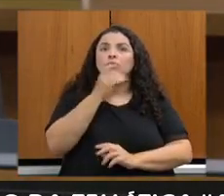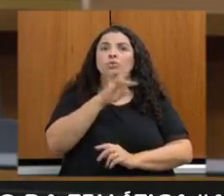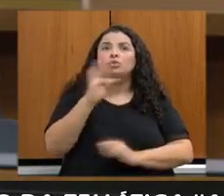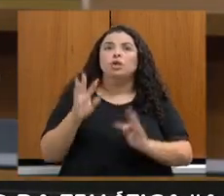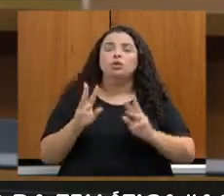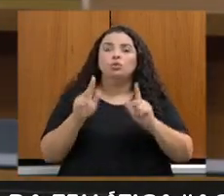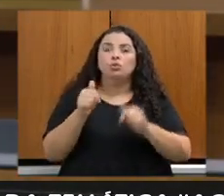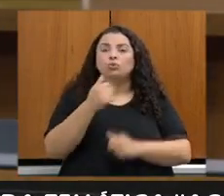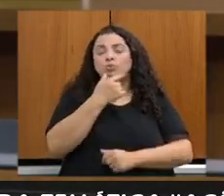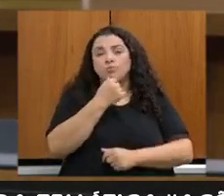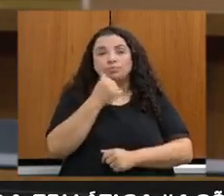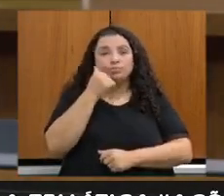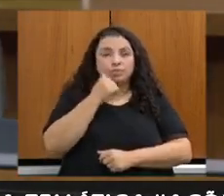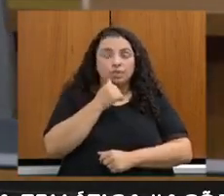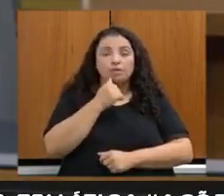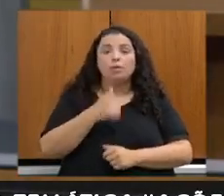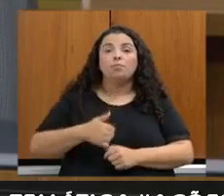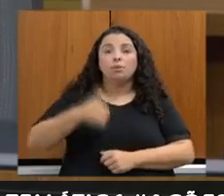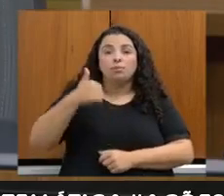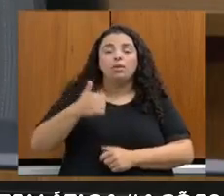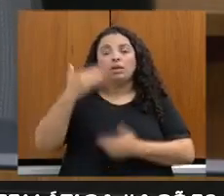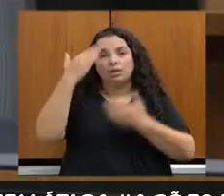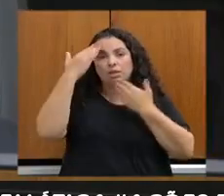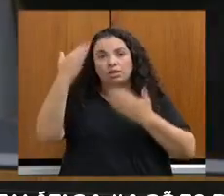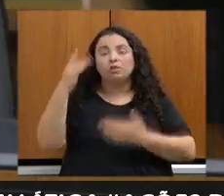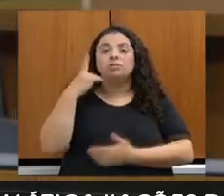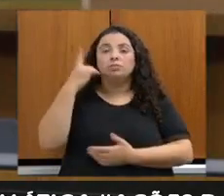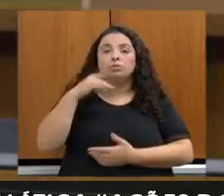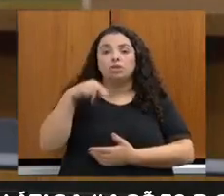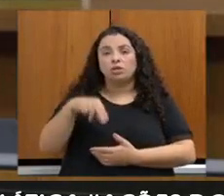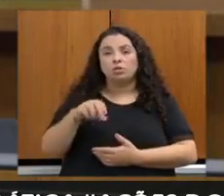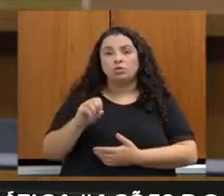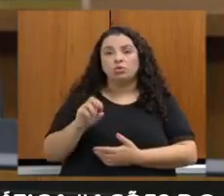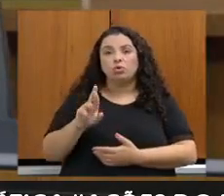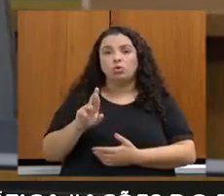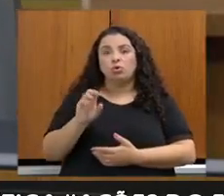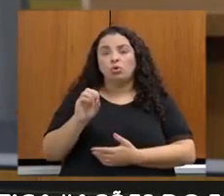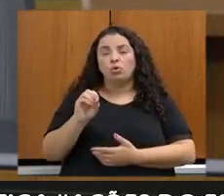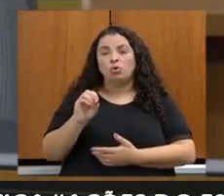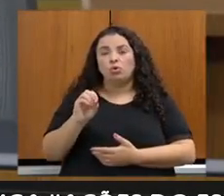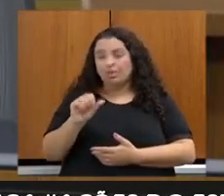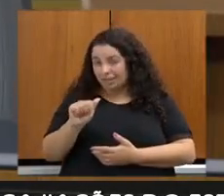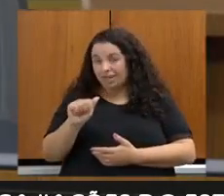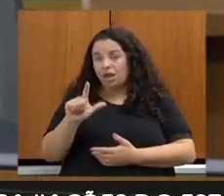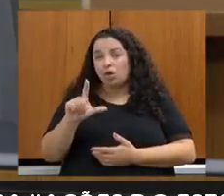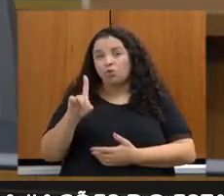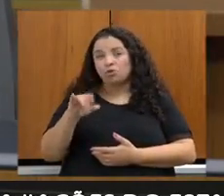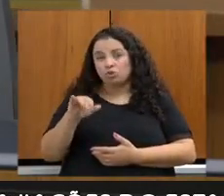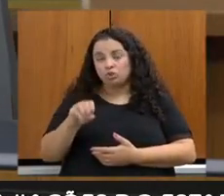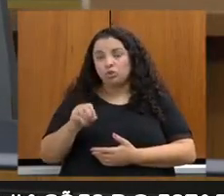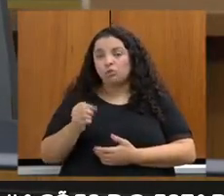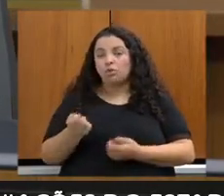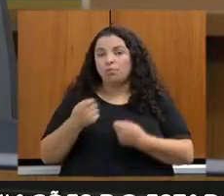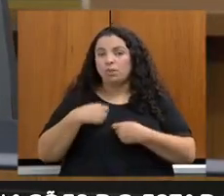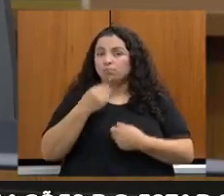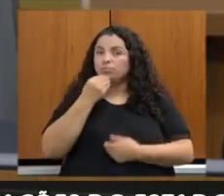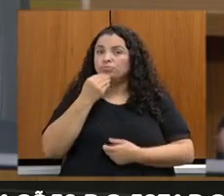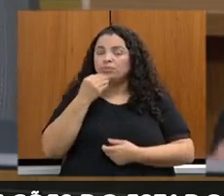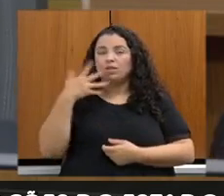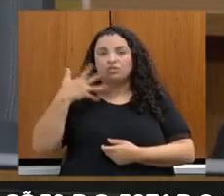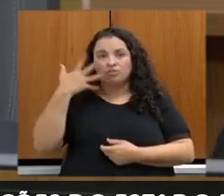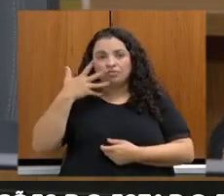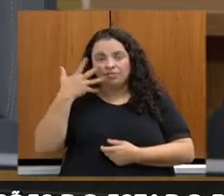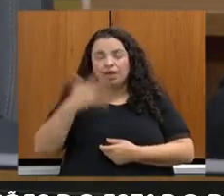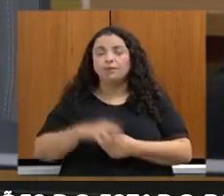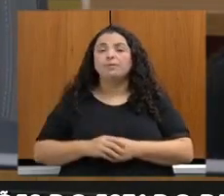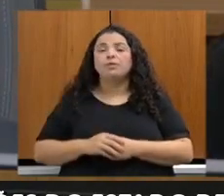e todas. Primeiro, agradeço ao deputado Noraldino pela oportunidade de fala e, em nome do deputado, eu cumprimento-os a todos e todas presentes.